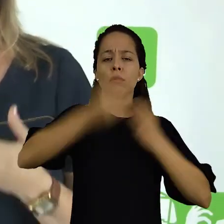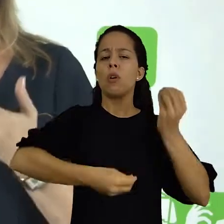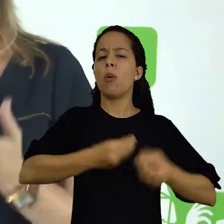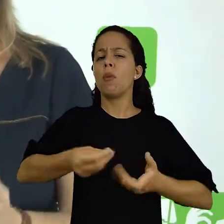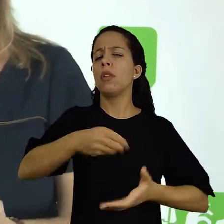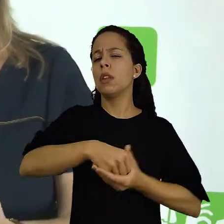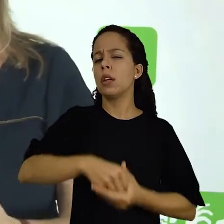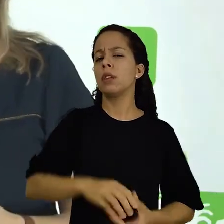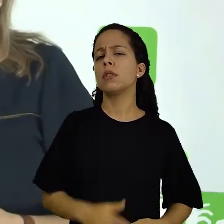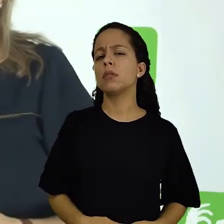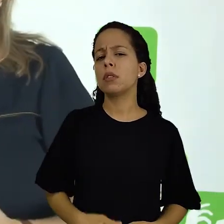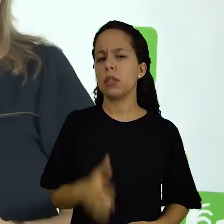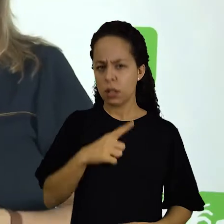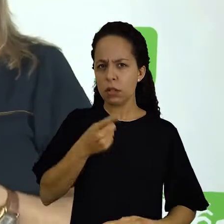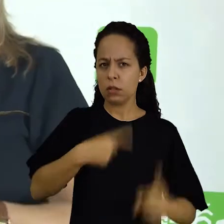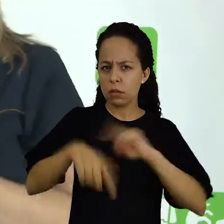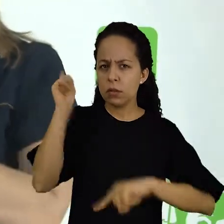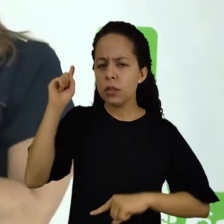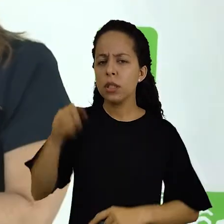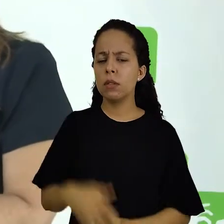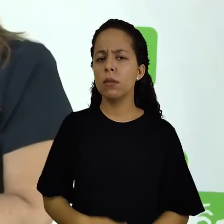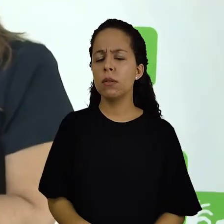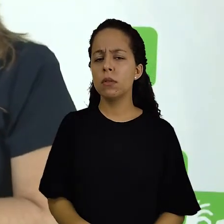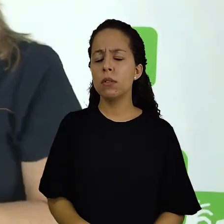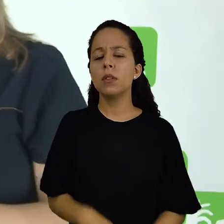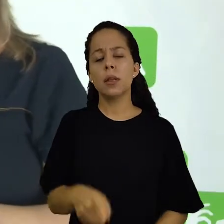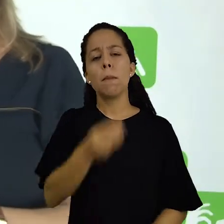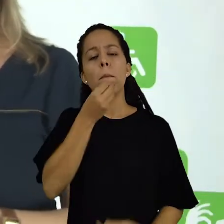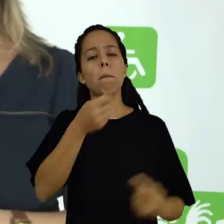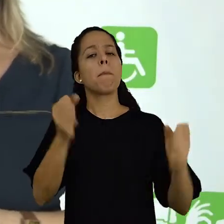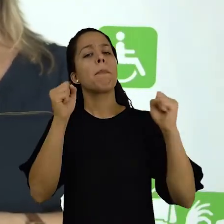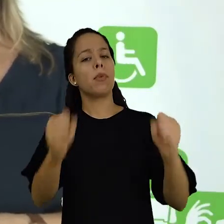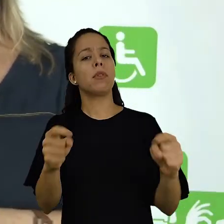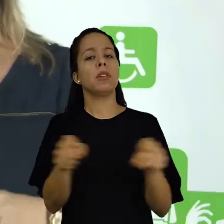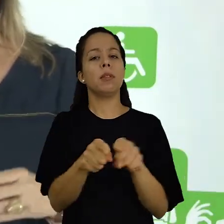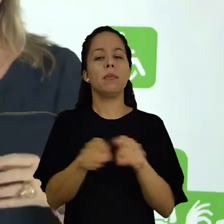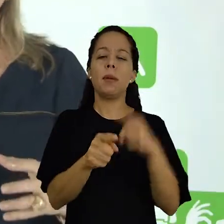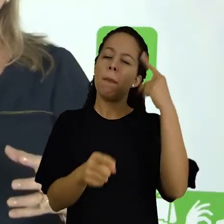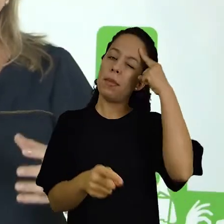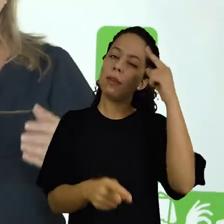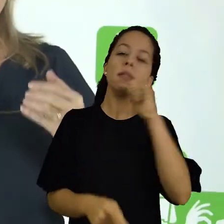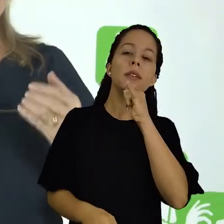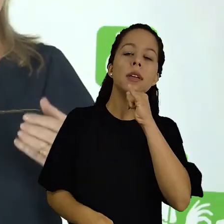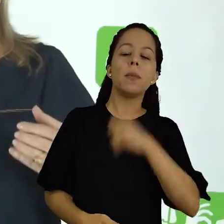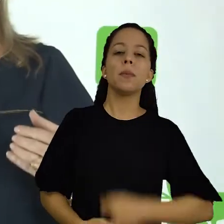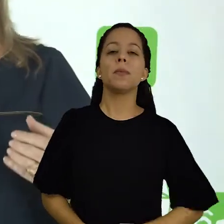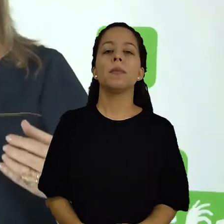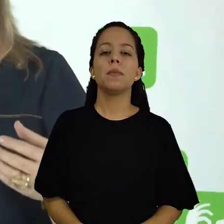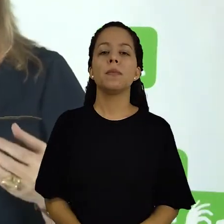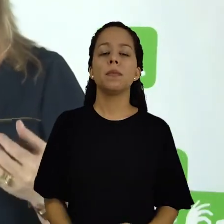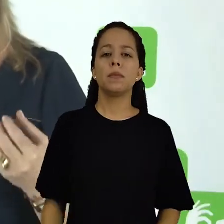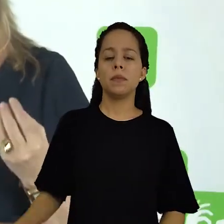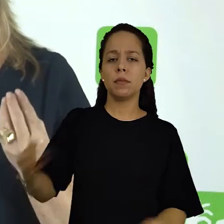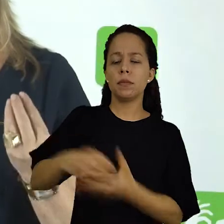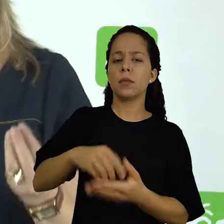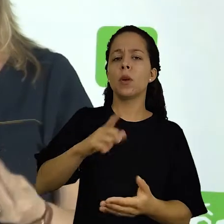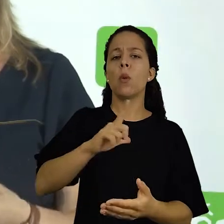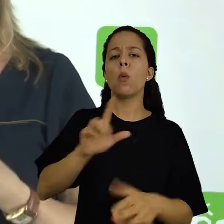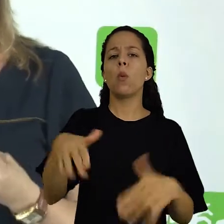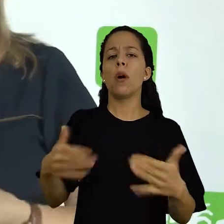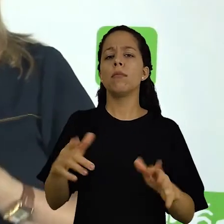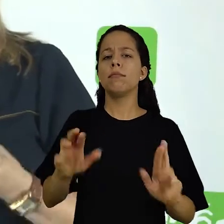contribuição que essa pesquisa representa? Você também poderia pensar no seguinte, qual o